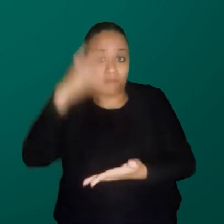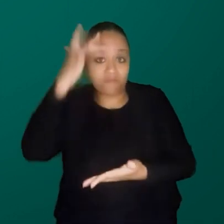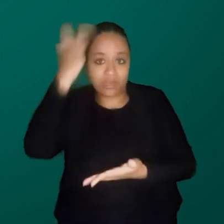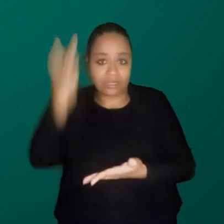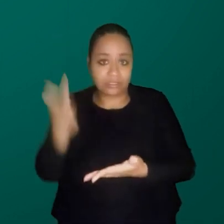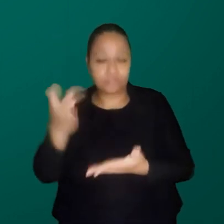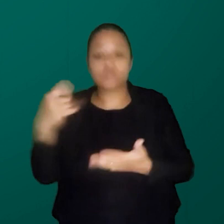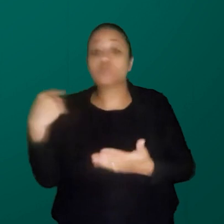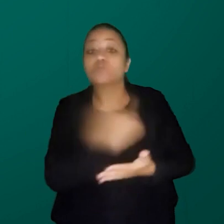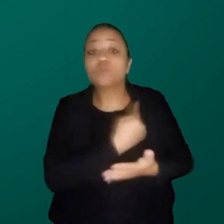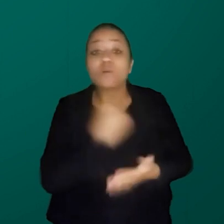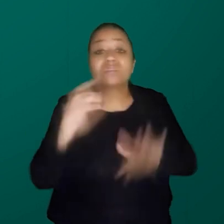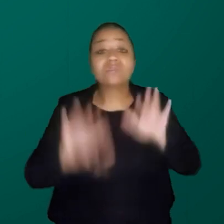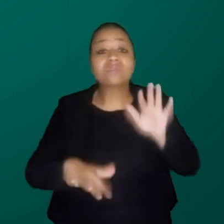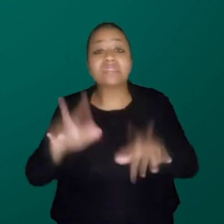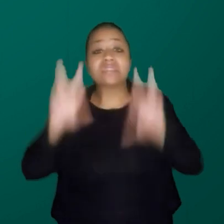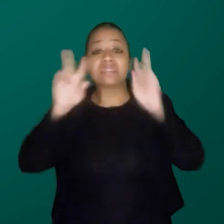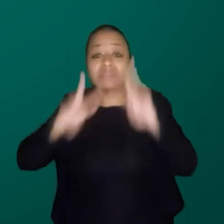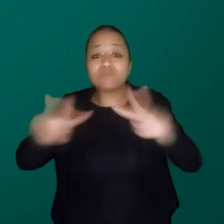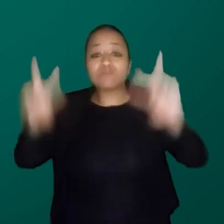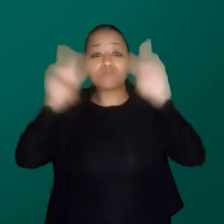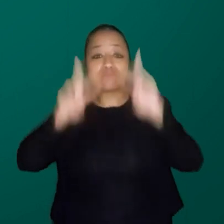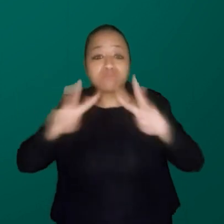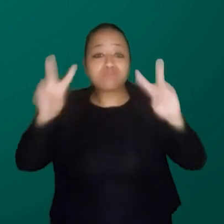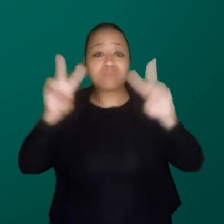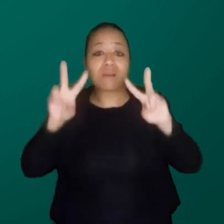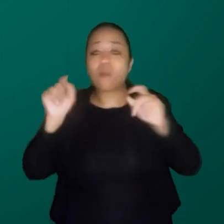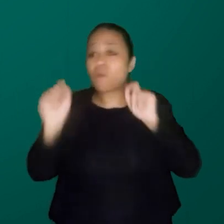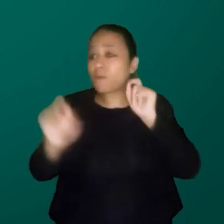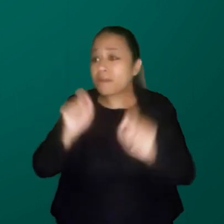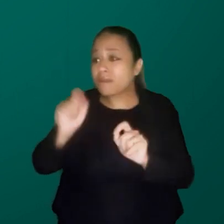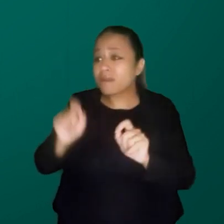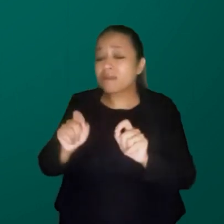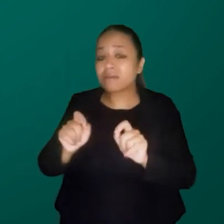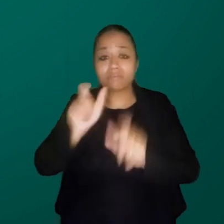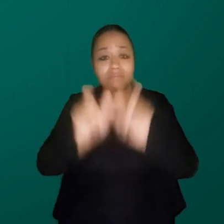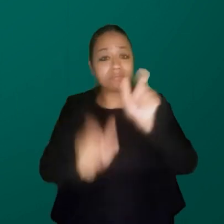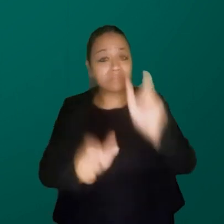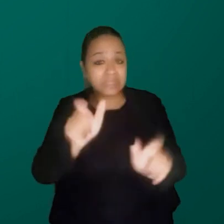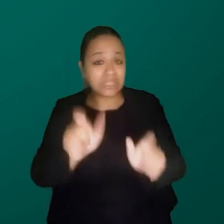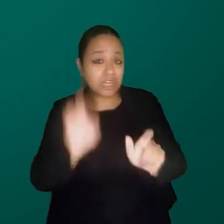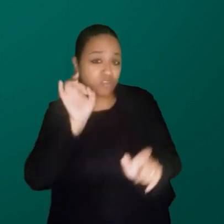visibilização que diz para as meninas, é isso que te espera.